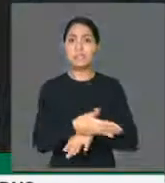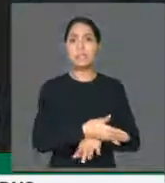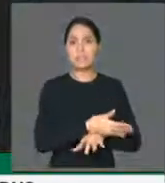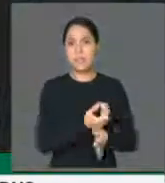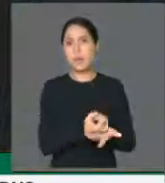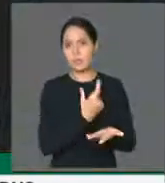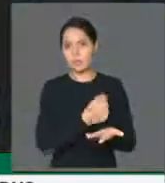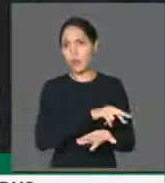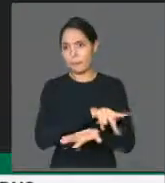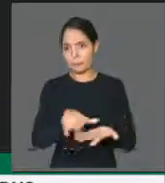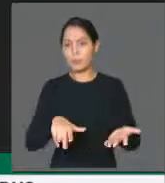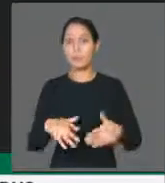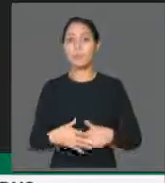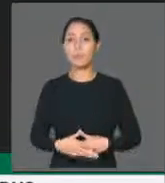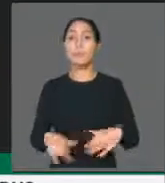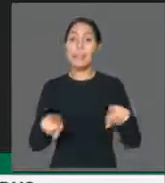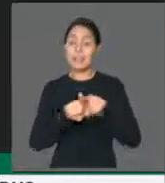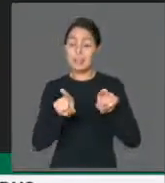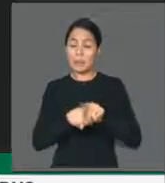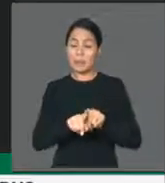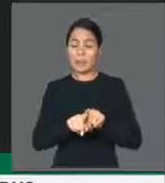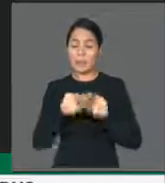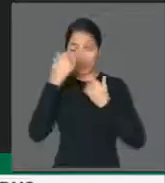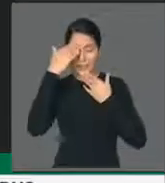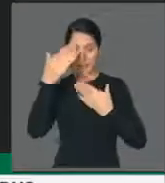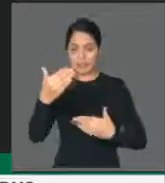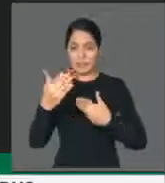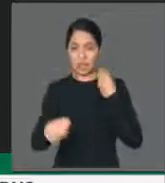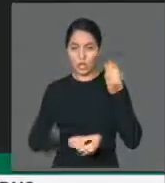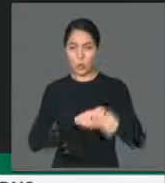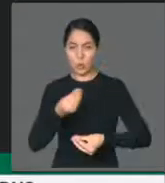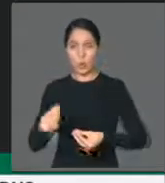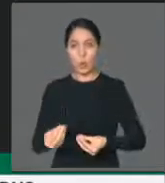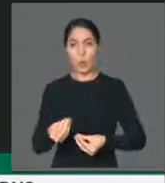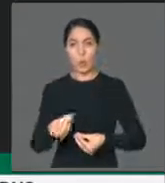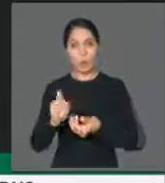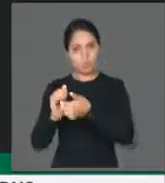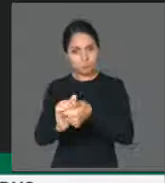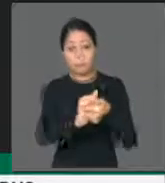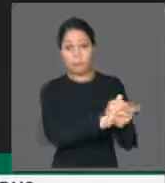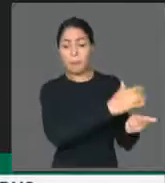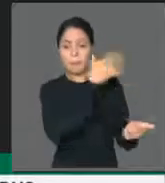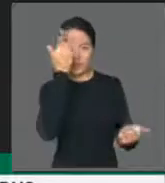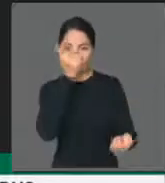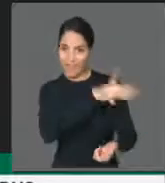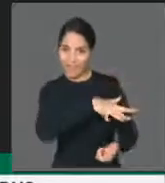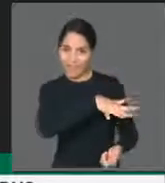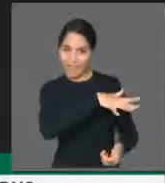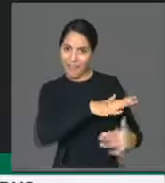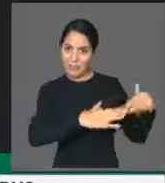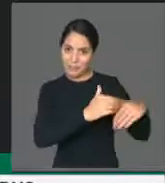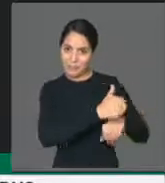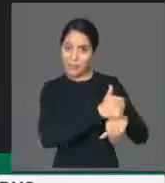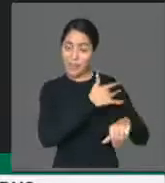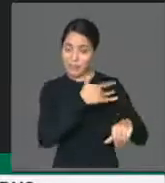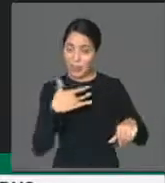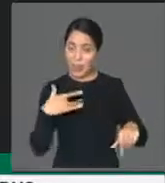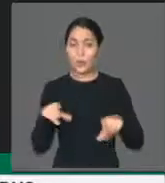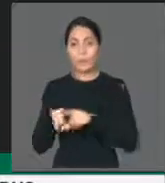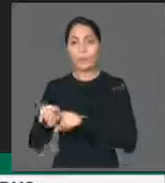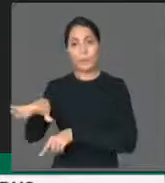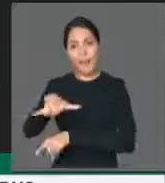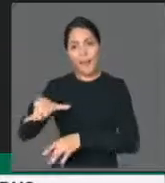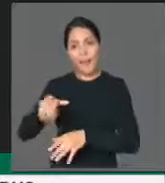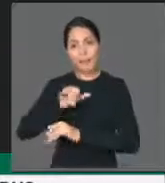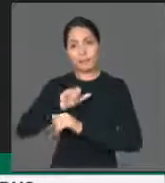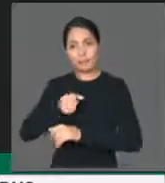felicitar os profissionais da área de saúde, também os jornalistas que eu vi hoje, também felicitar a Vossa Excelência,